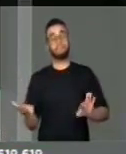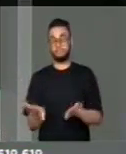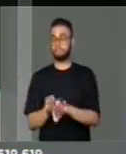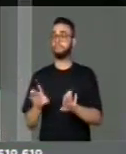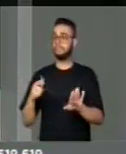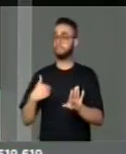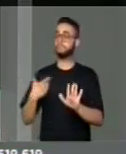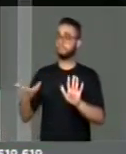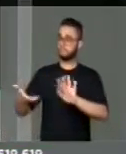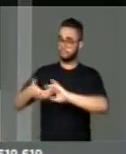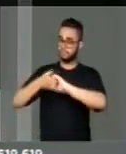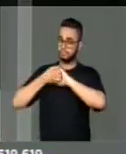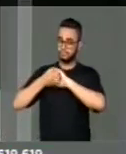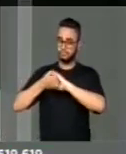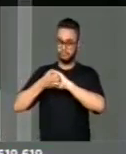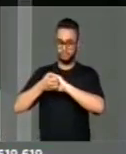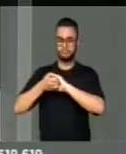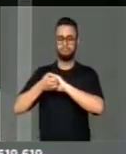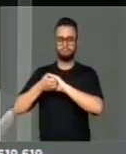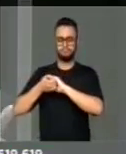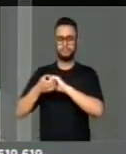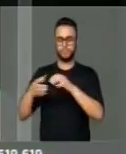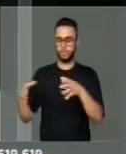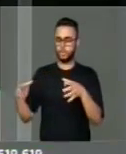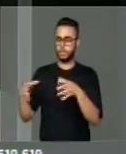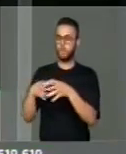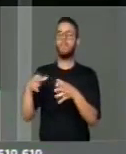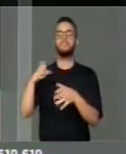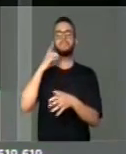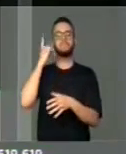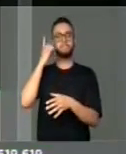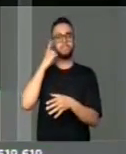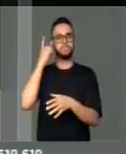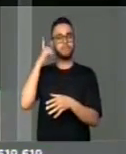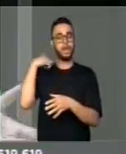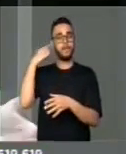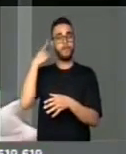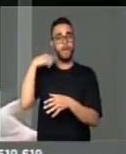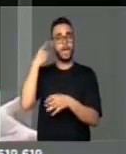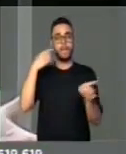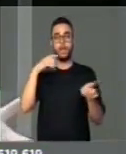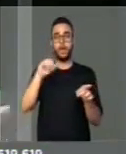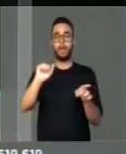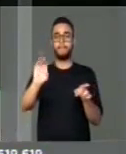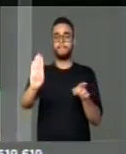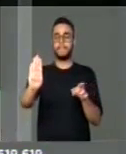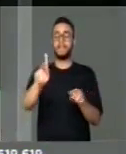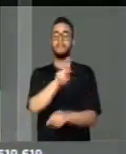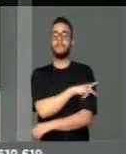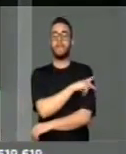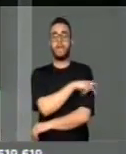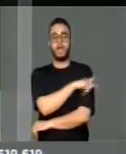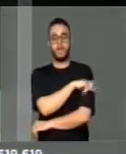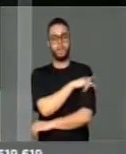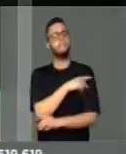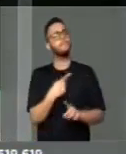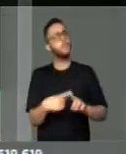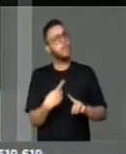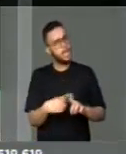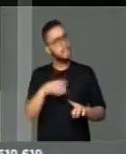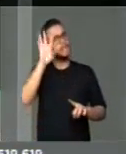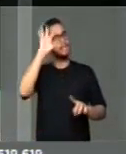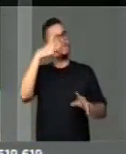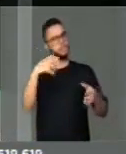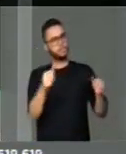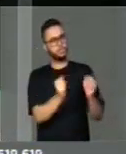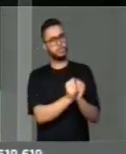a Ordem dos Advogados do Brasil, Secção Piauí, a OAB Piauí, que entrou com a ação civil pública ainda